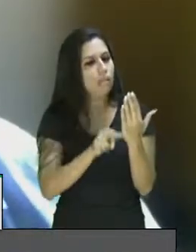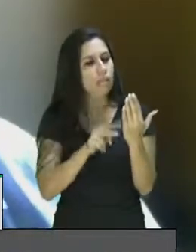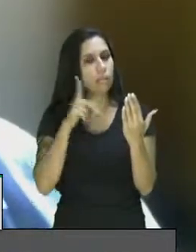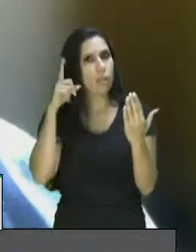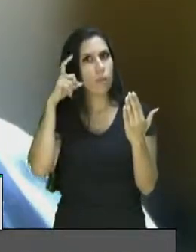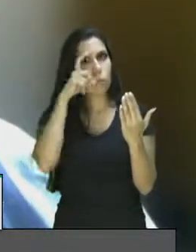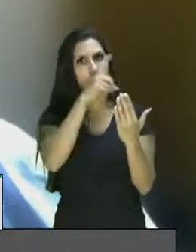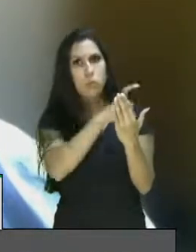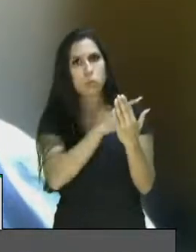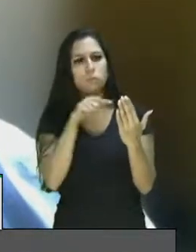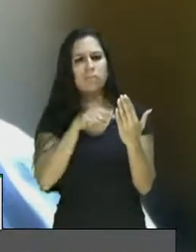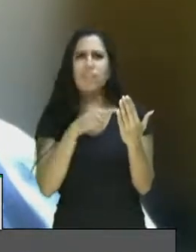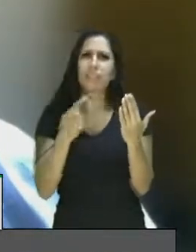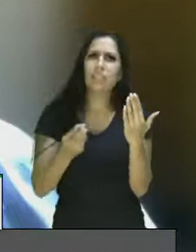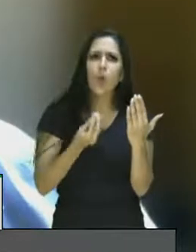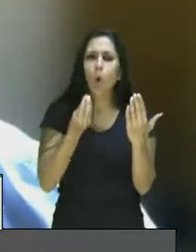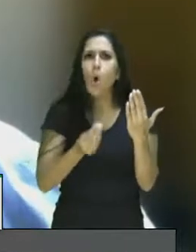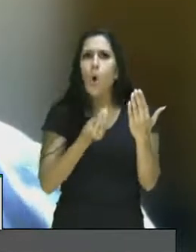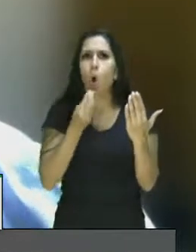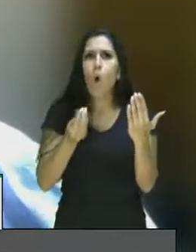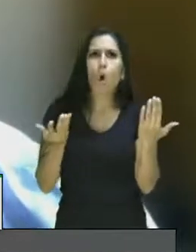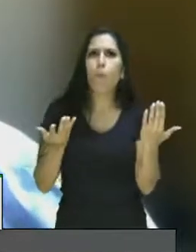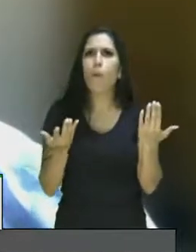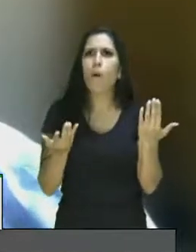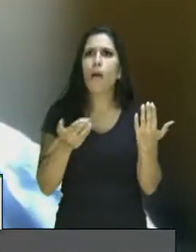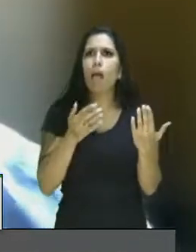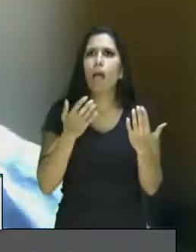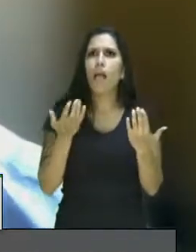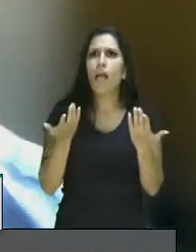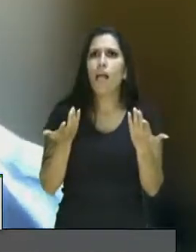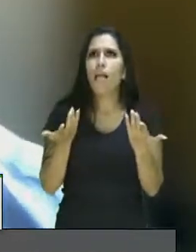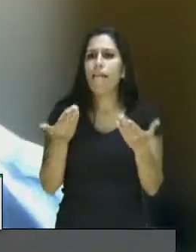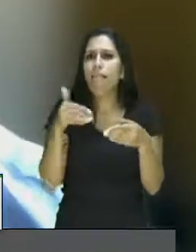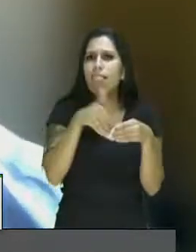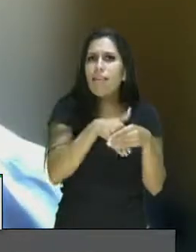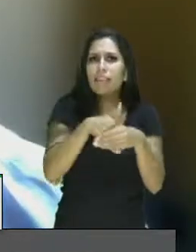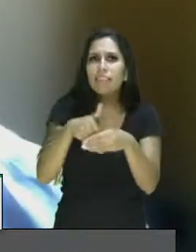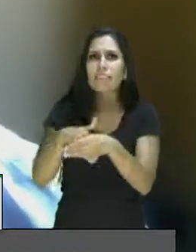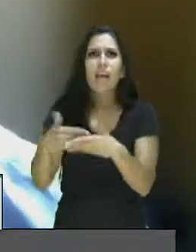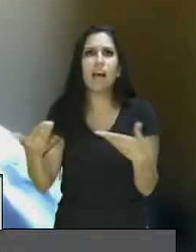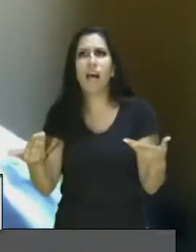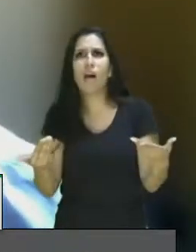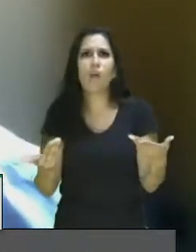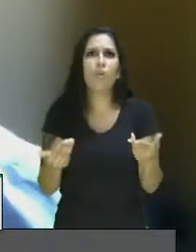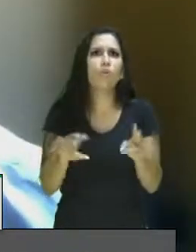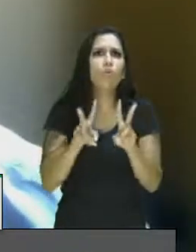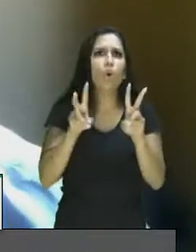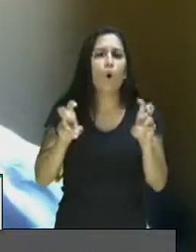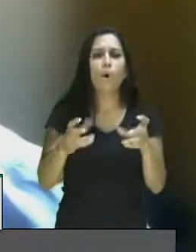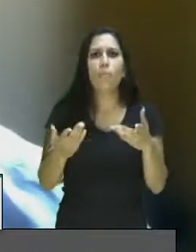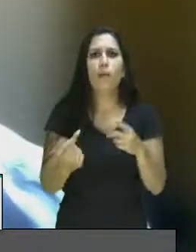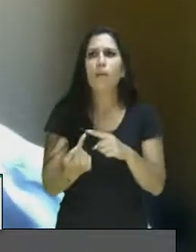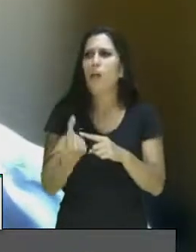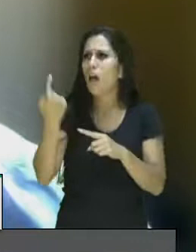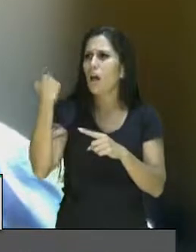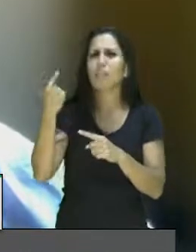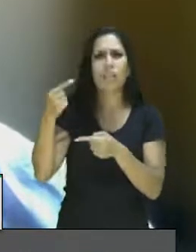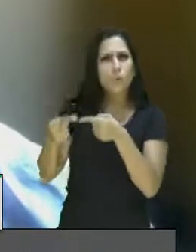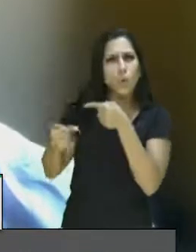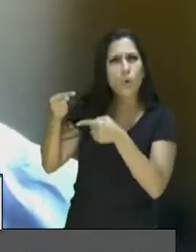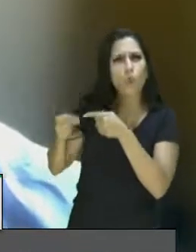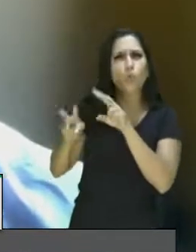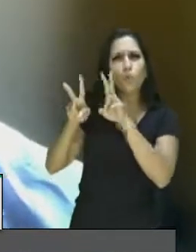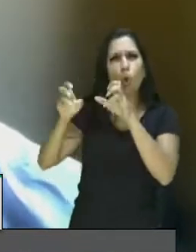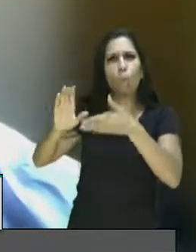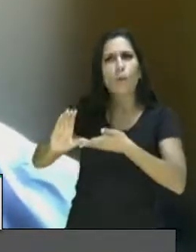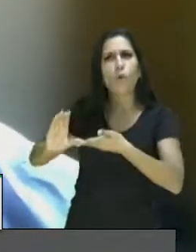o questionamento transformando a eleição, que não é uma questão de semântica, como foi colocado lá nas discussões no